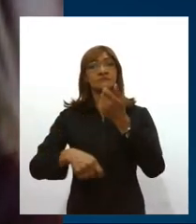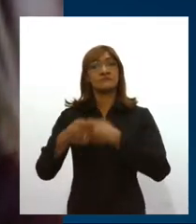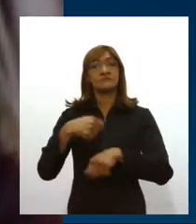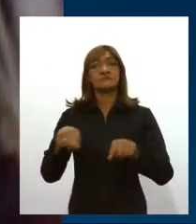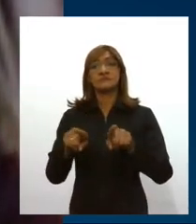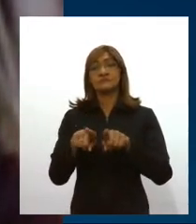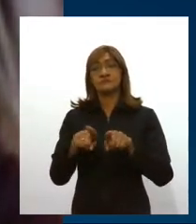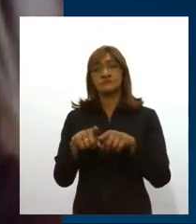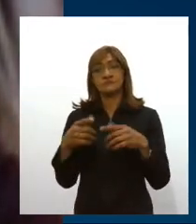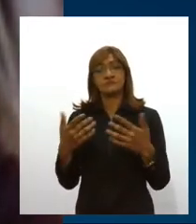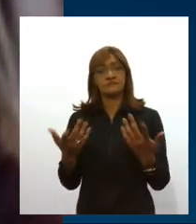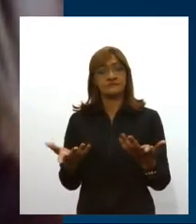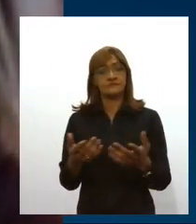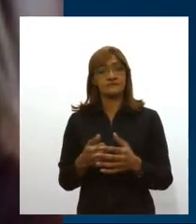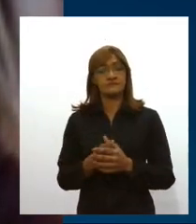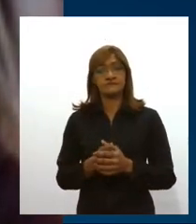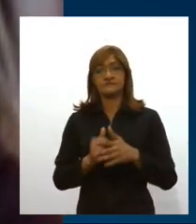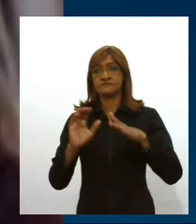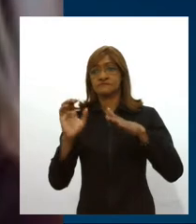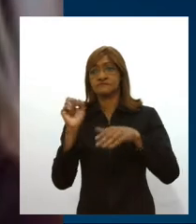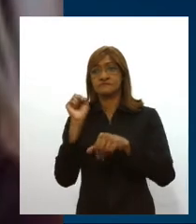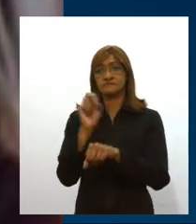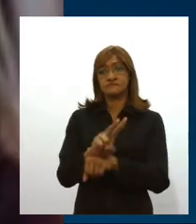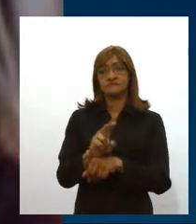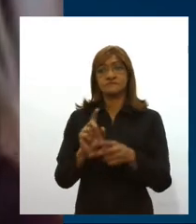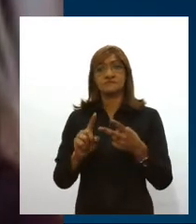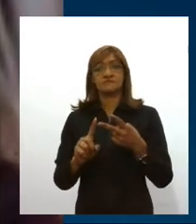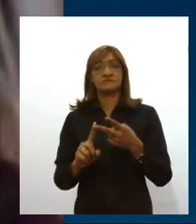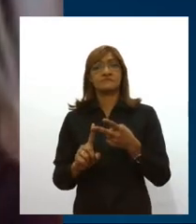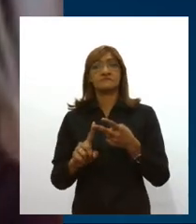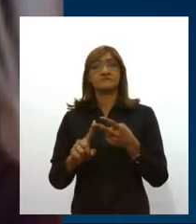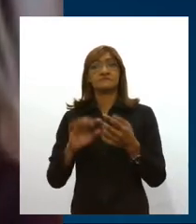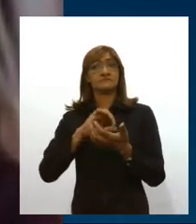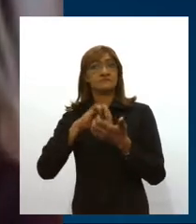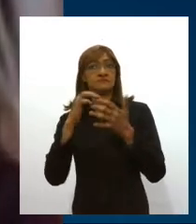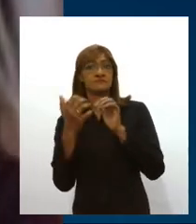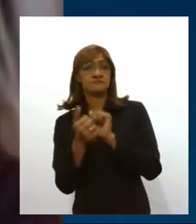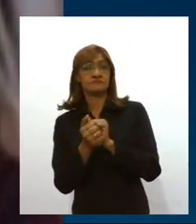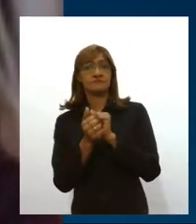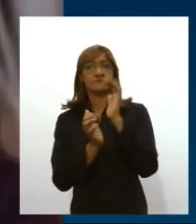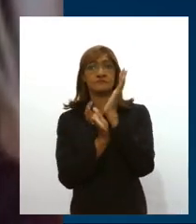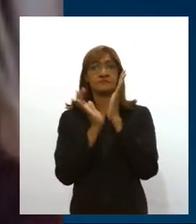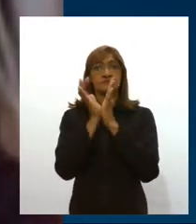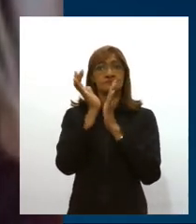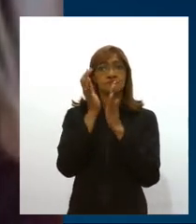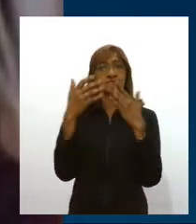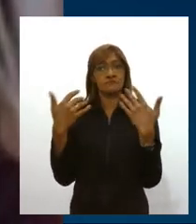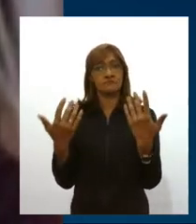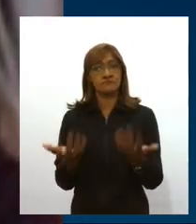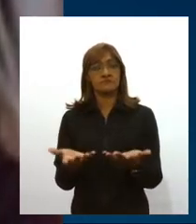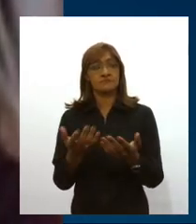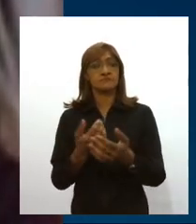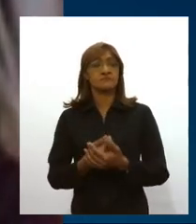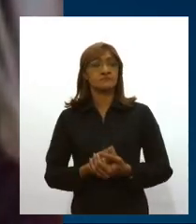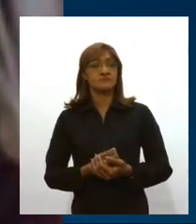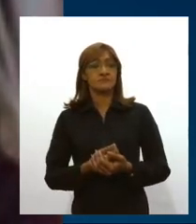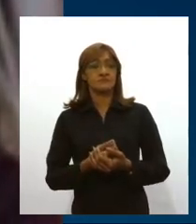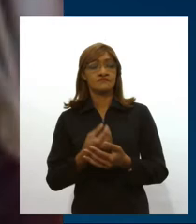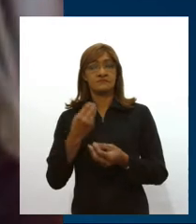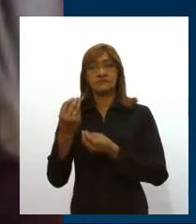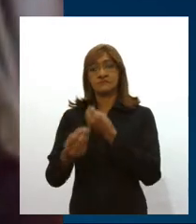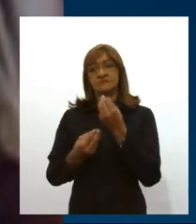Questão de emprego, adaptação a protocolos, a essencialidade daquela atividade